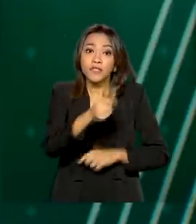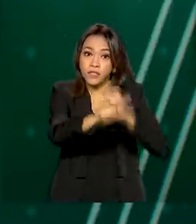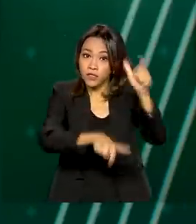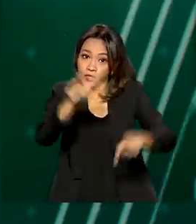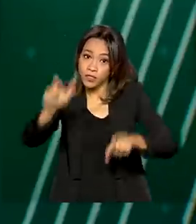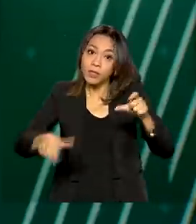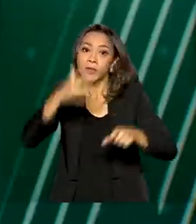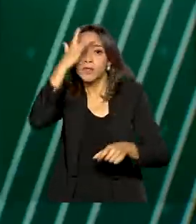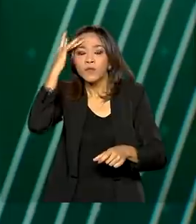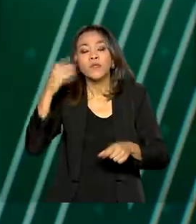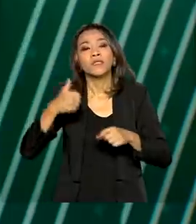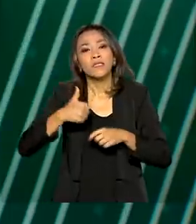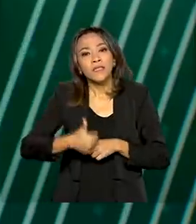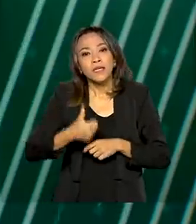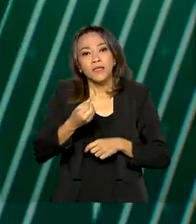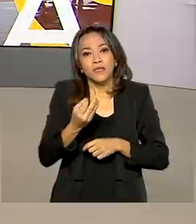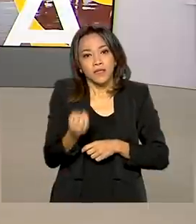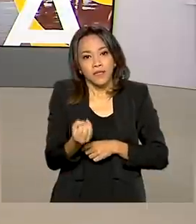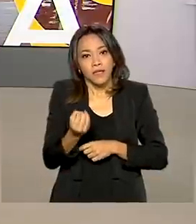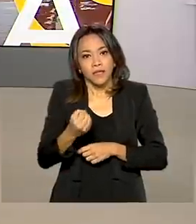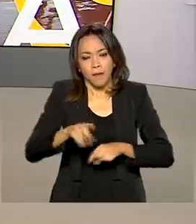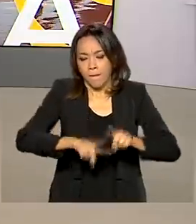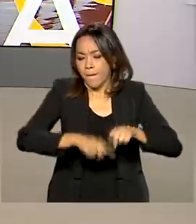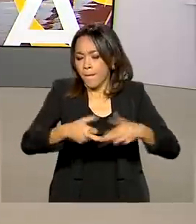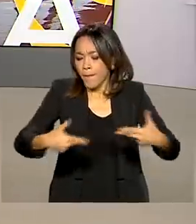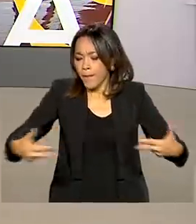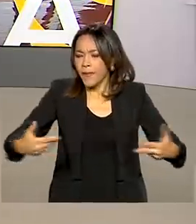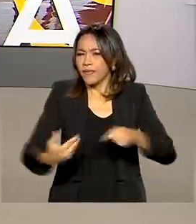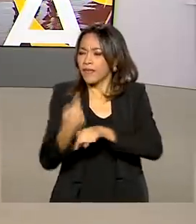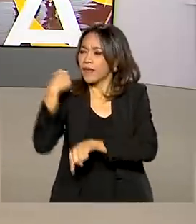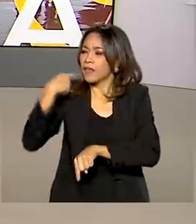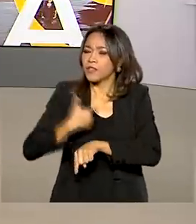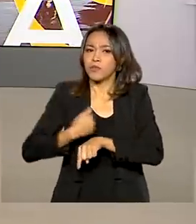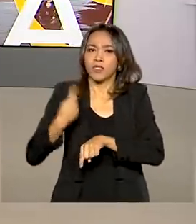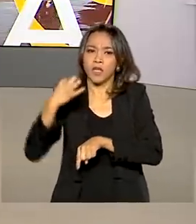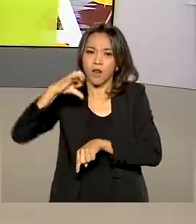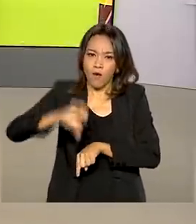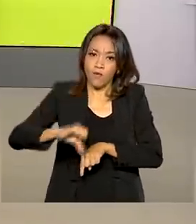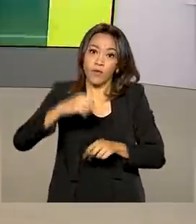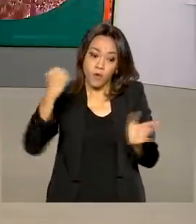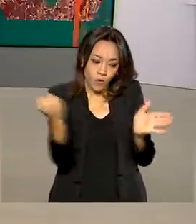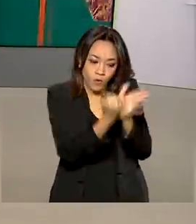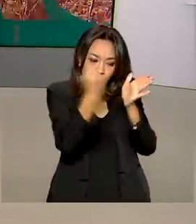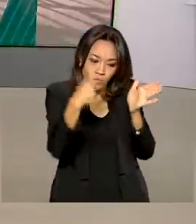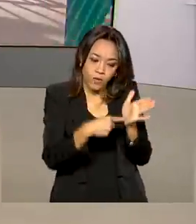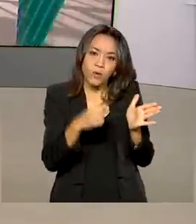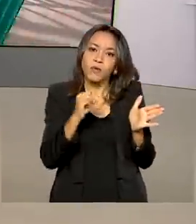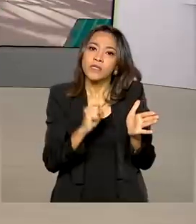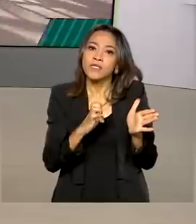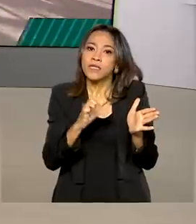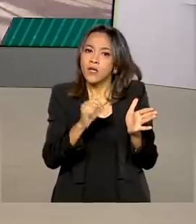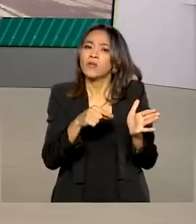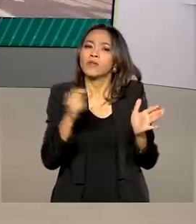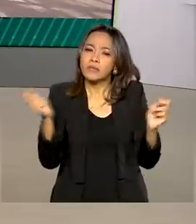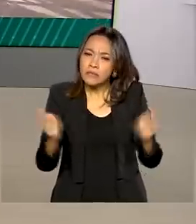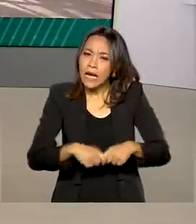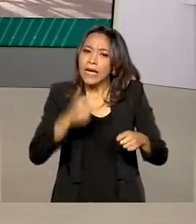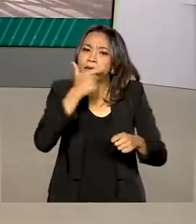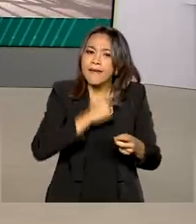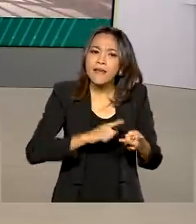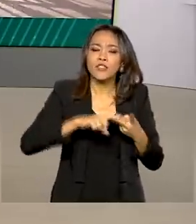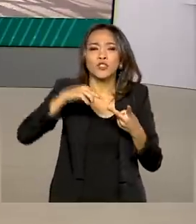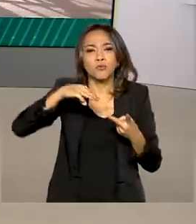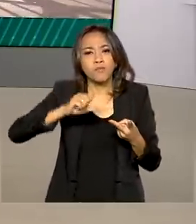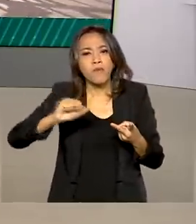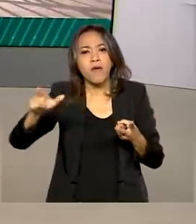produtos desde 2019. Por meio dessa certificação, os fabricantes podem comercializar queijos embutidos, mel